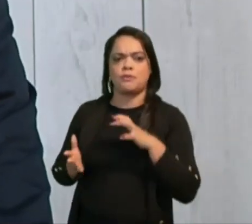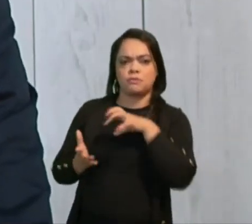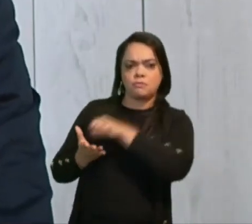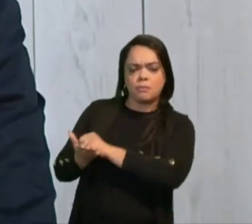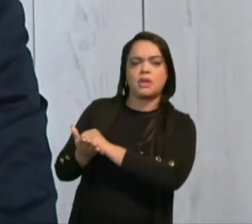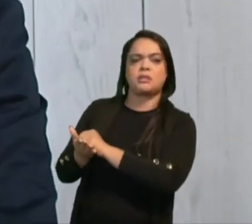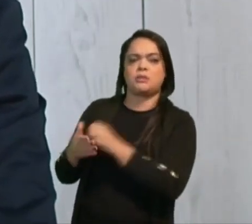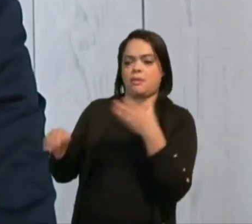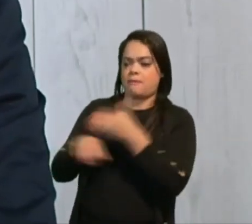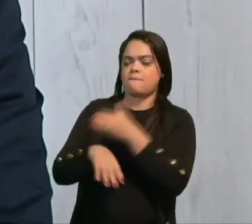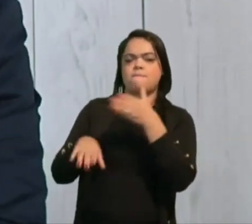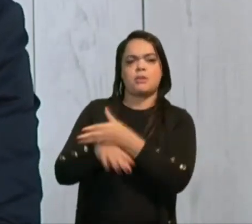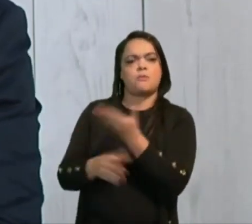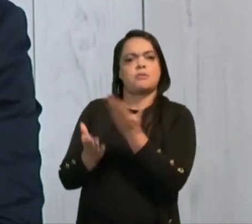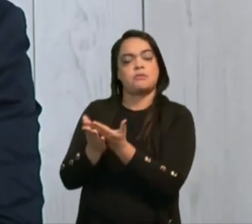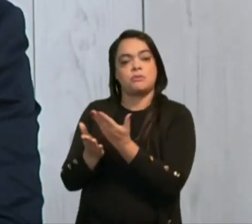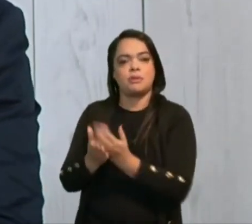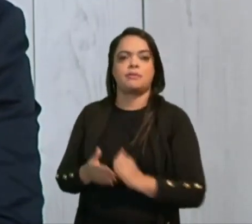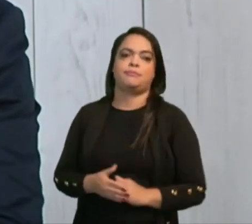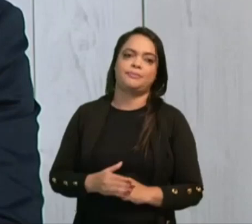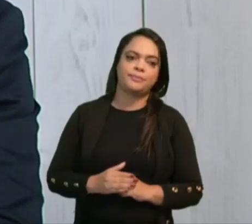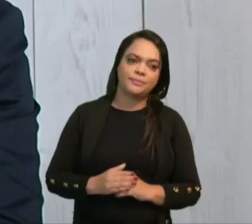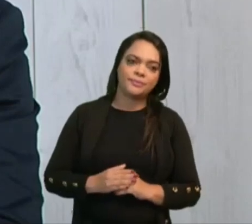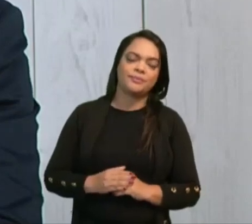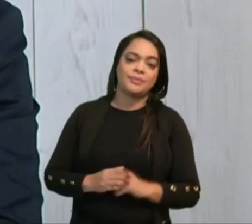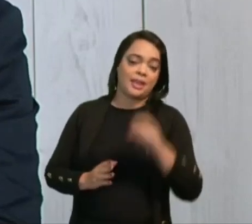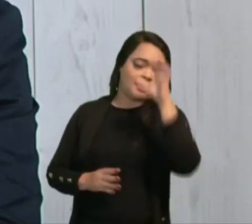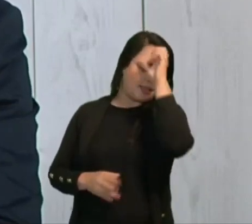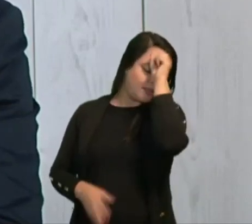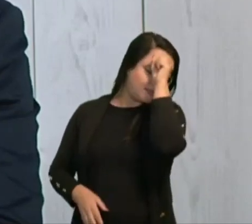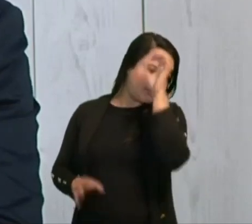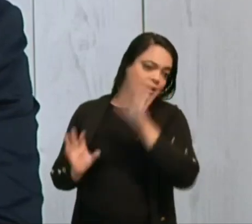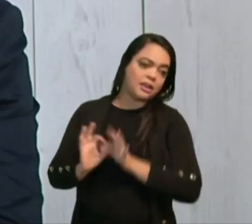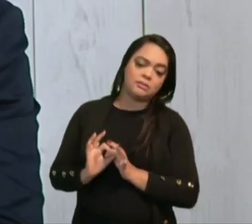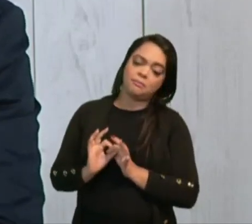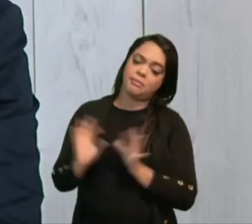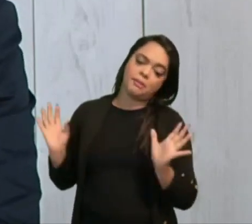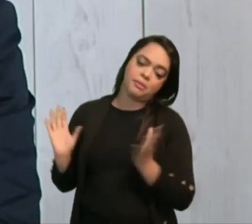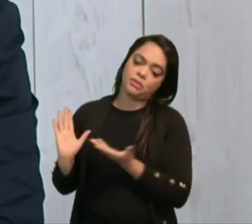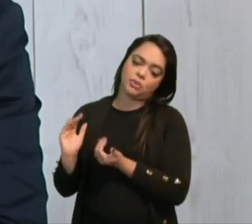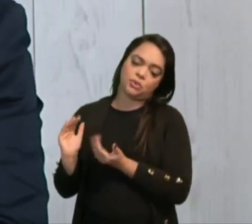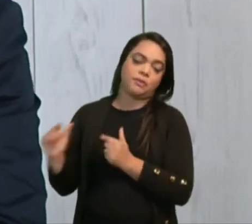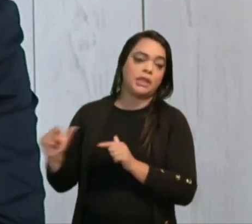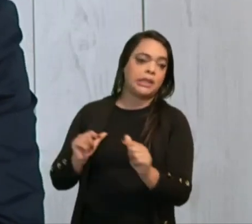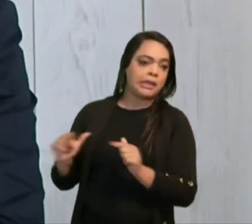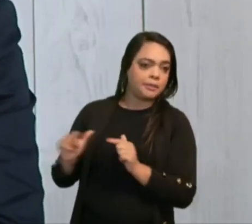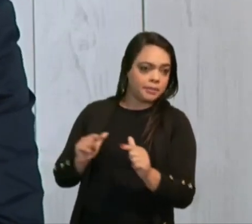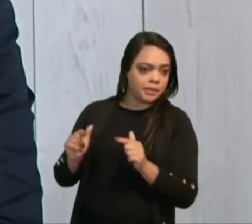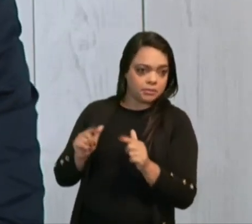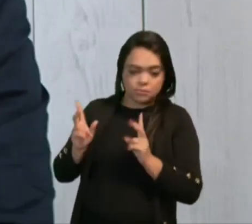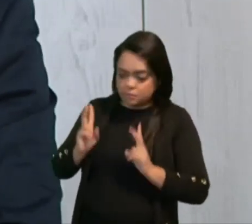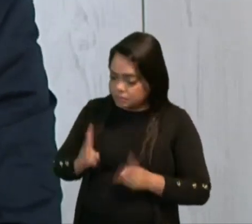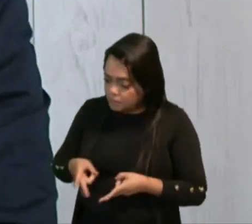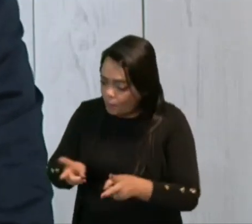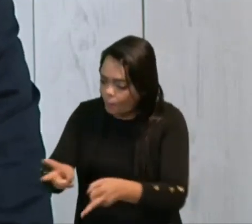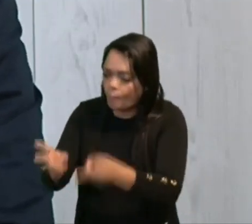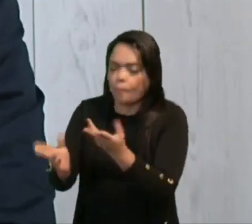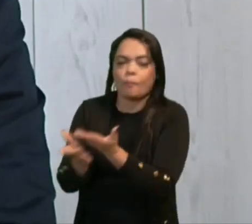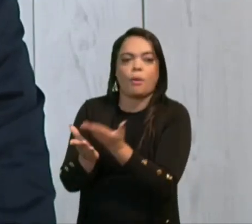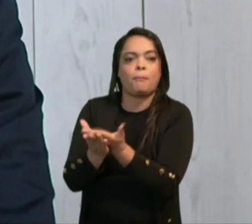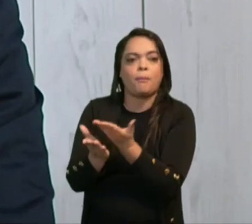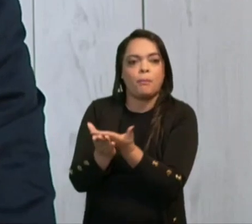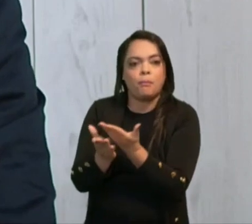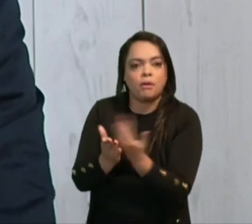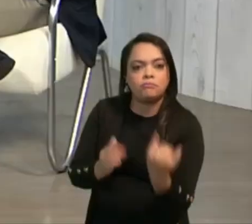e frequência escolar. Então, a aprendizagem permite que o jovem trabalhe e continue a estudar.